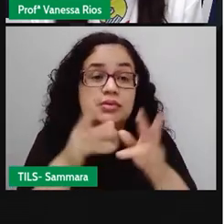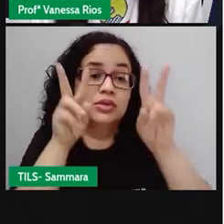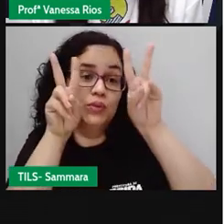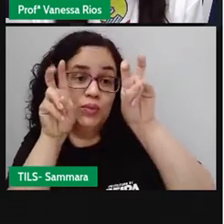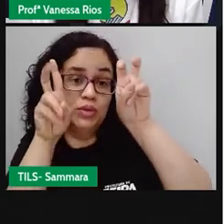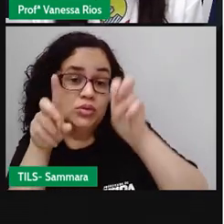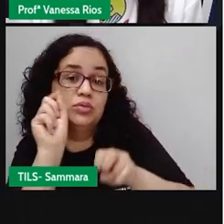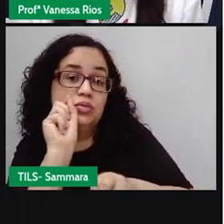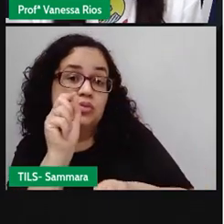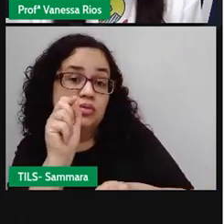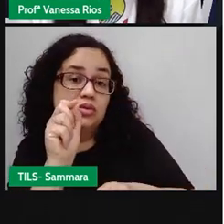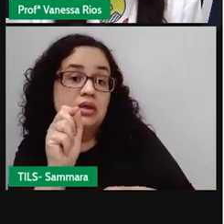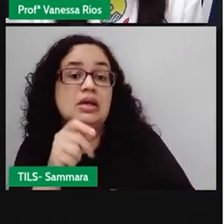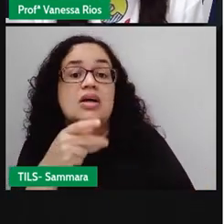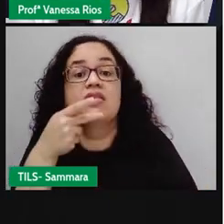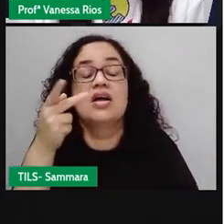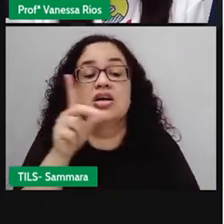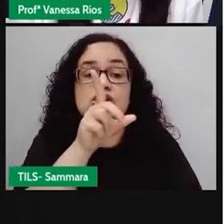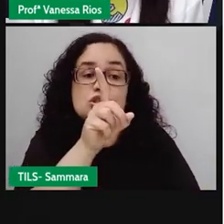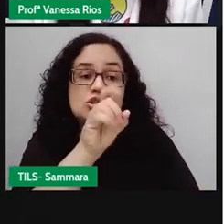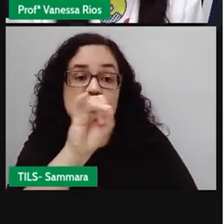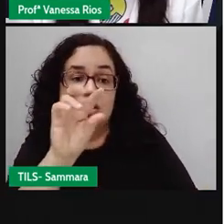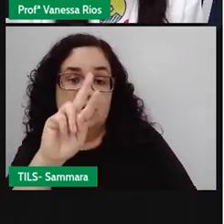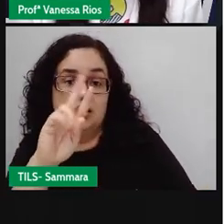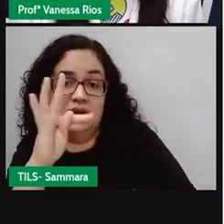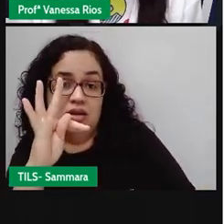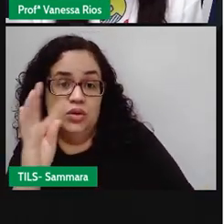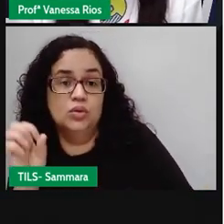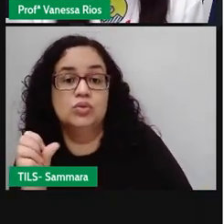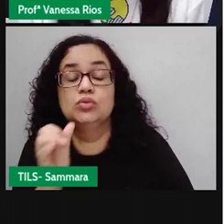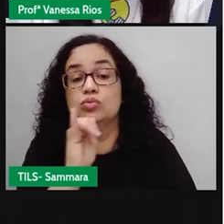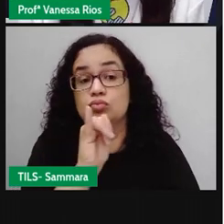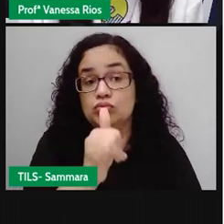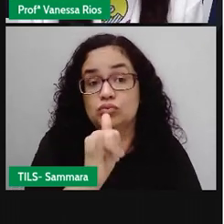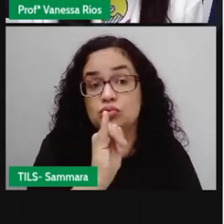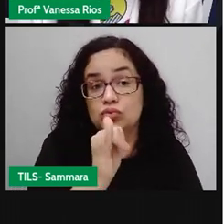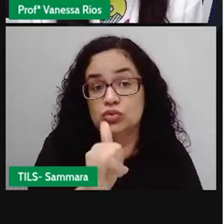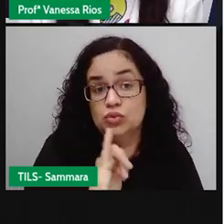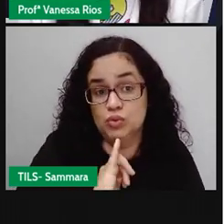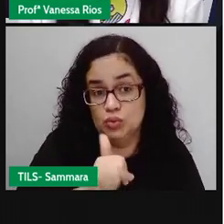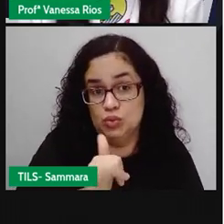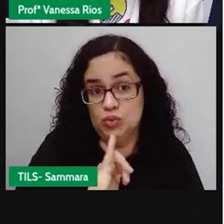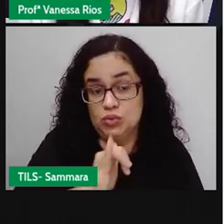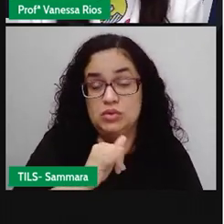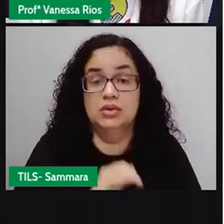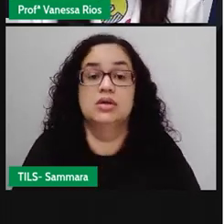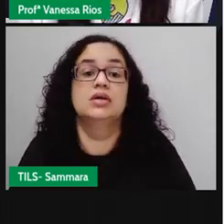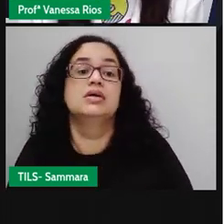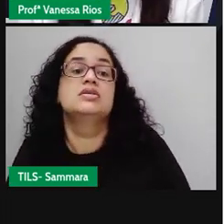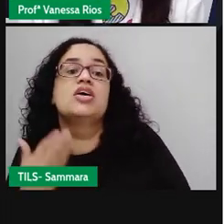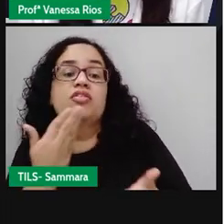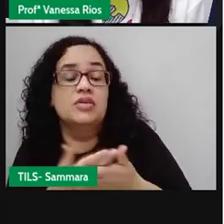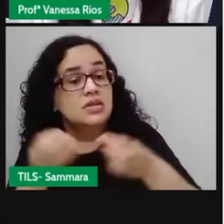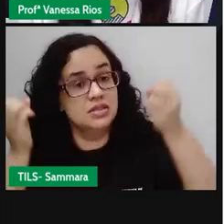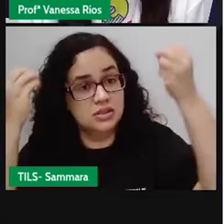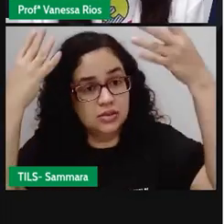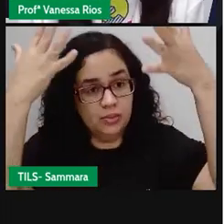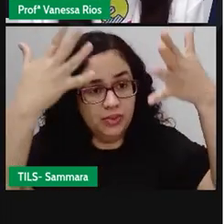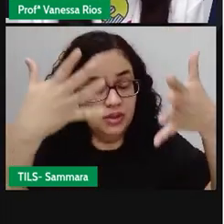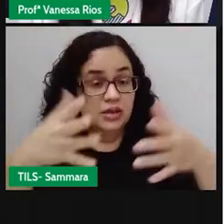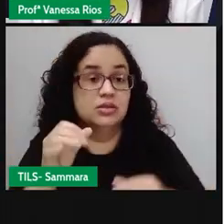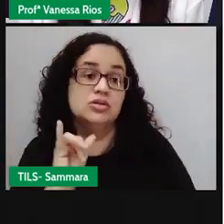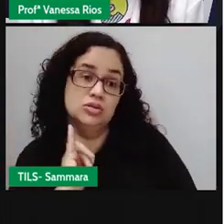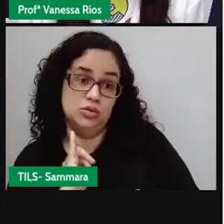discursos direto e indireto nos contos. A gente já está falando aí sobre os